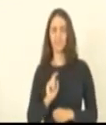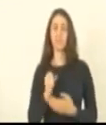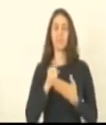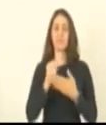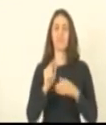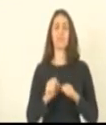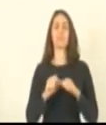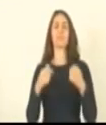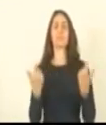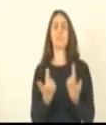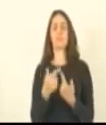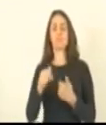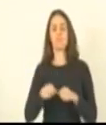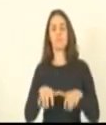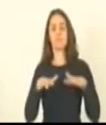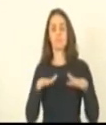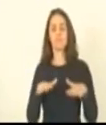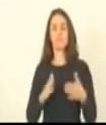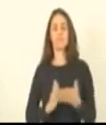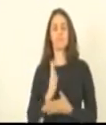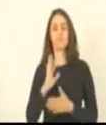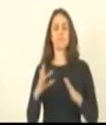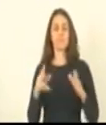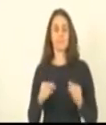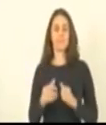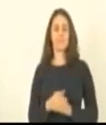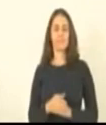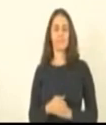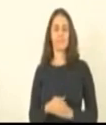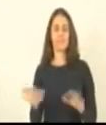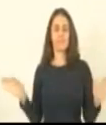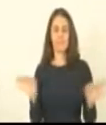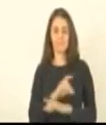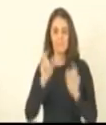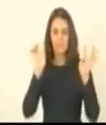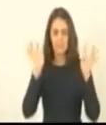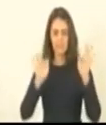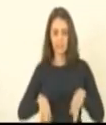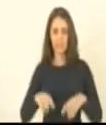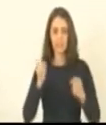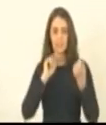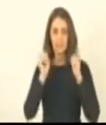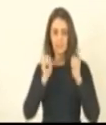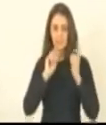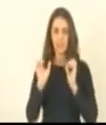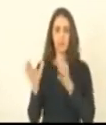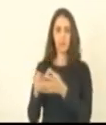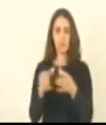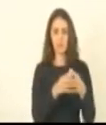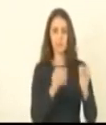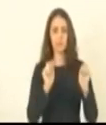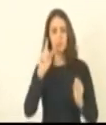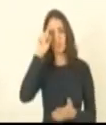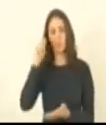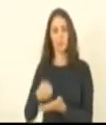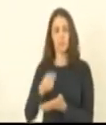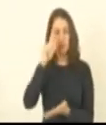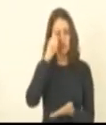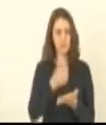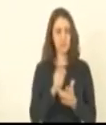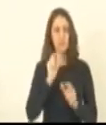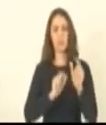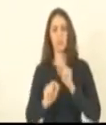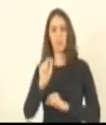plenário com aprovação de todos os deputados nesse momento está encerrada a sessão para que as comissões possam decidir quem